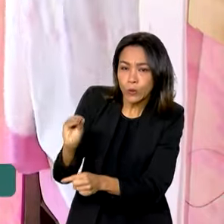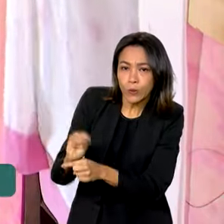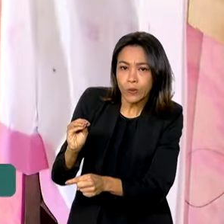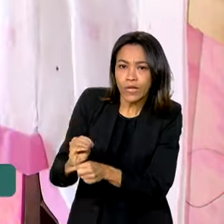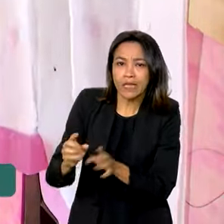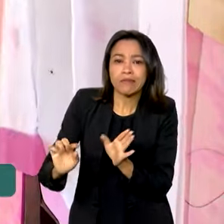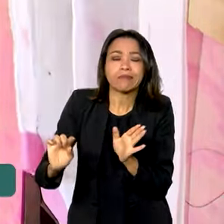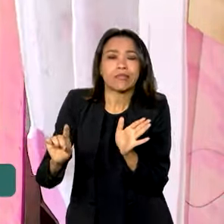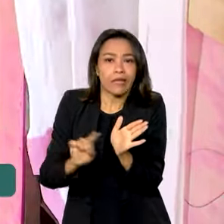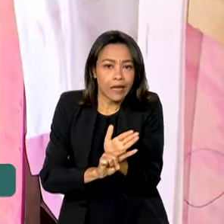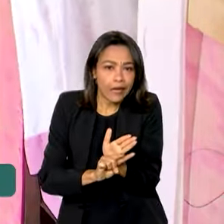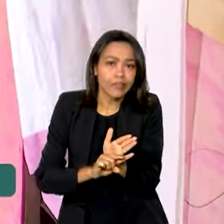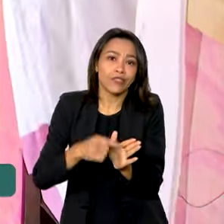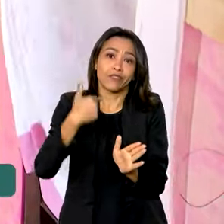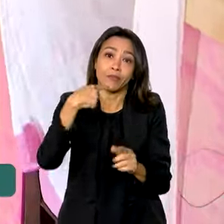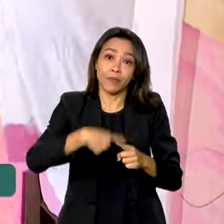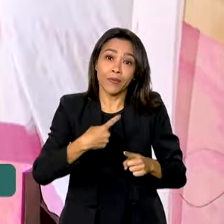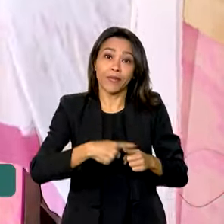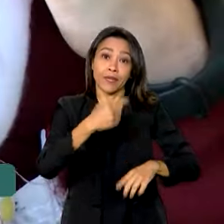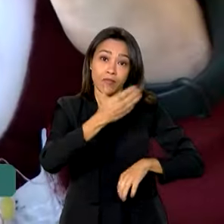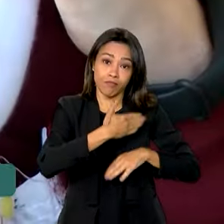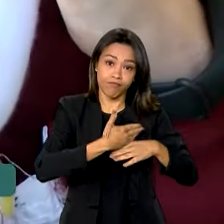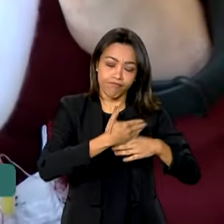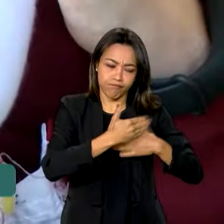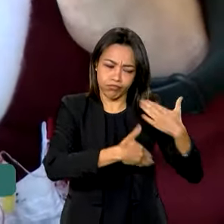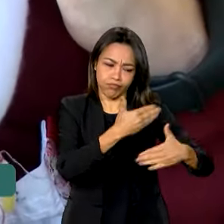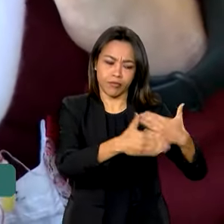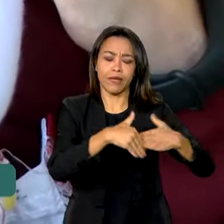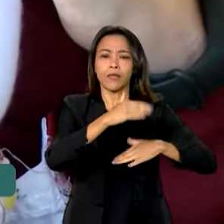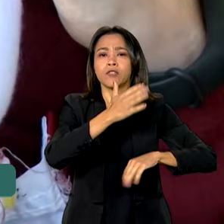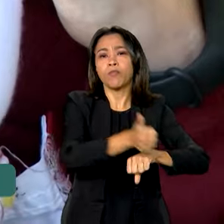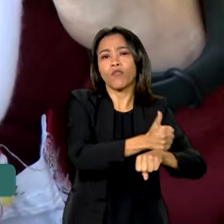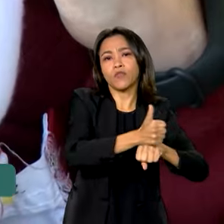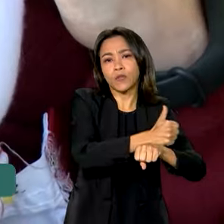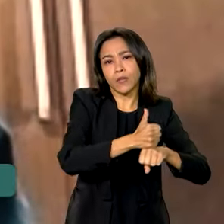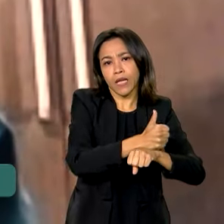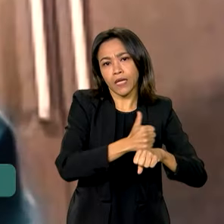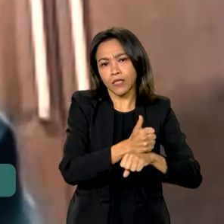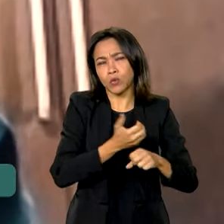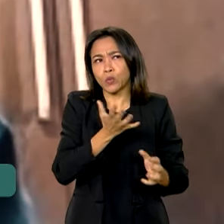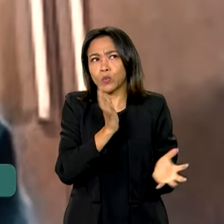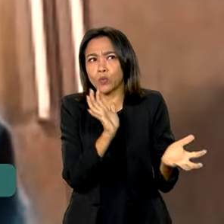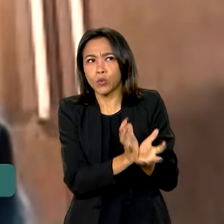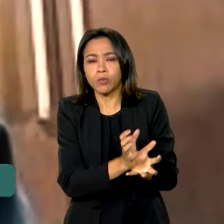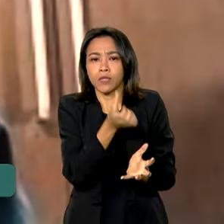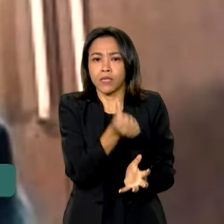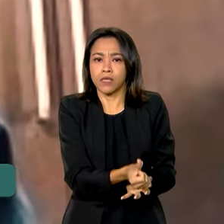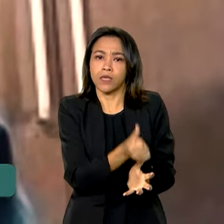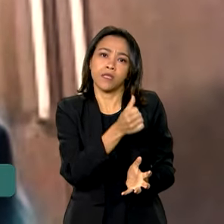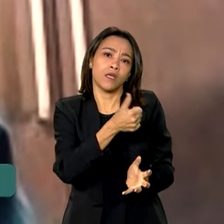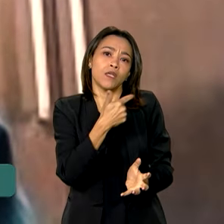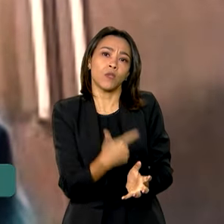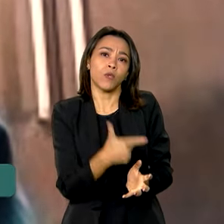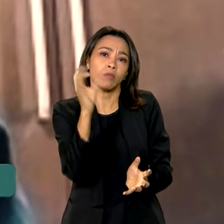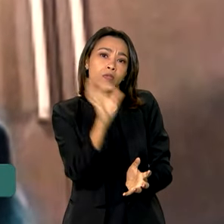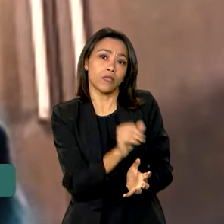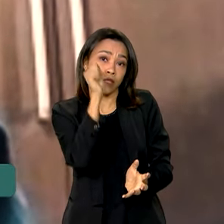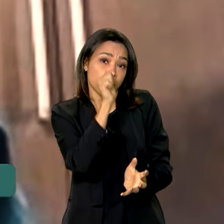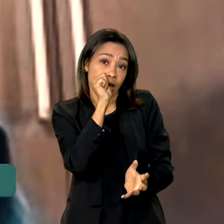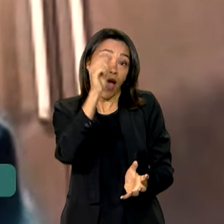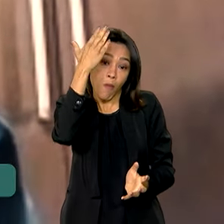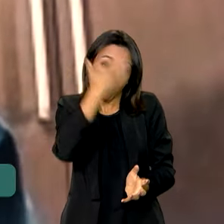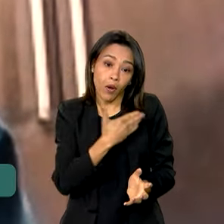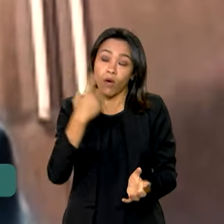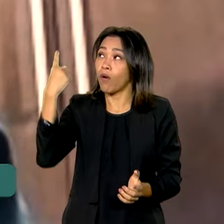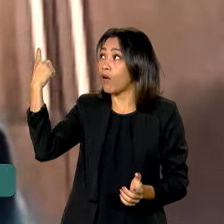negativamente nas carreiras profissionais de 62% das mulheres. A Maria Suliene é uma prova disso.